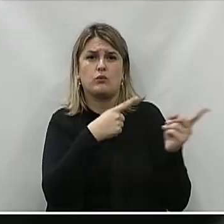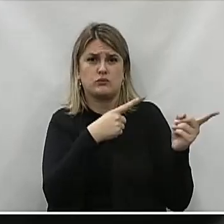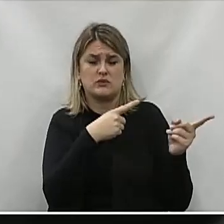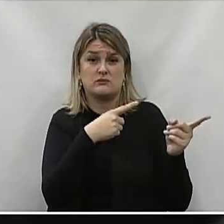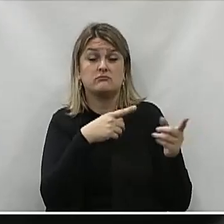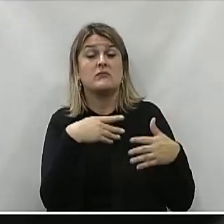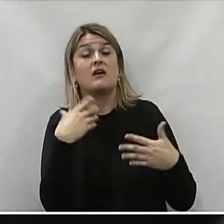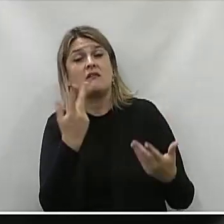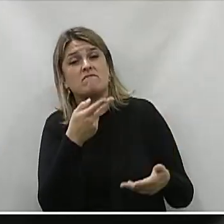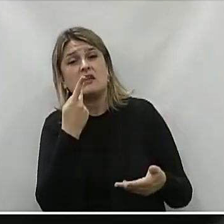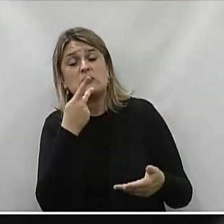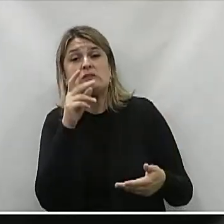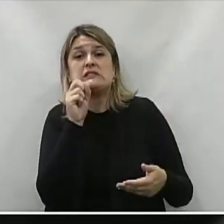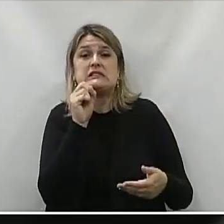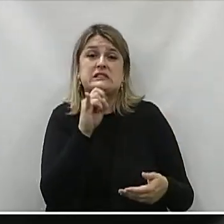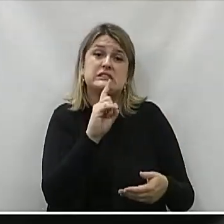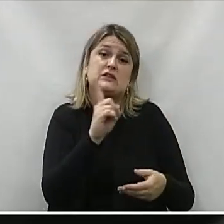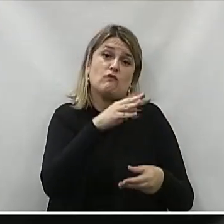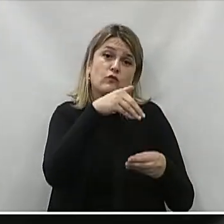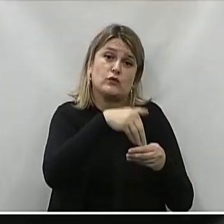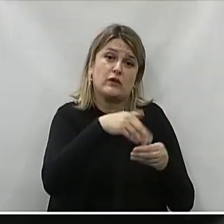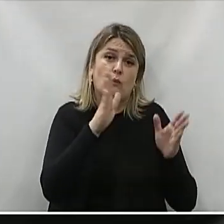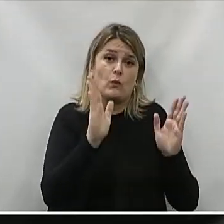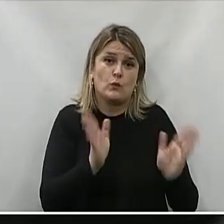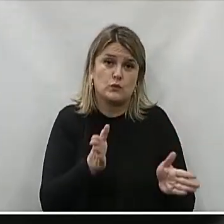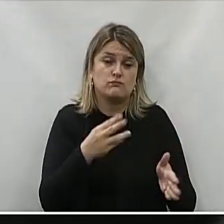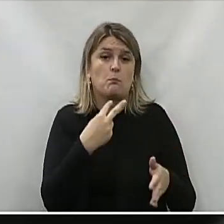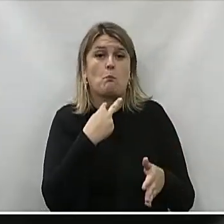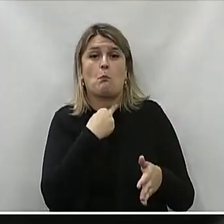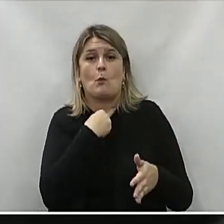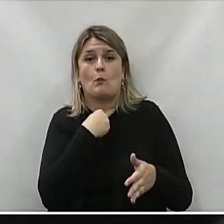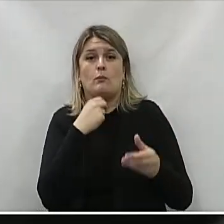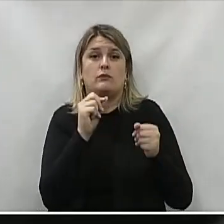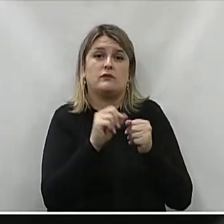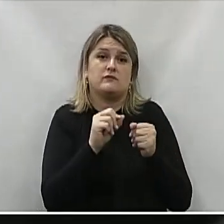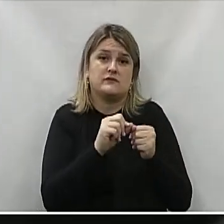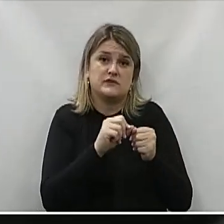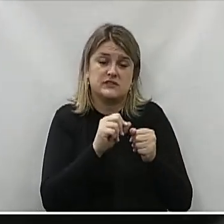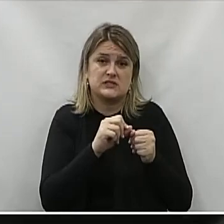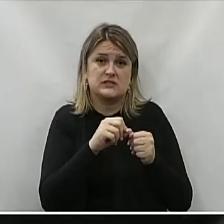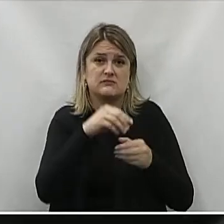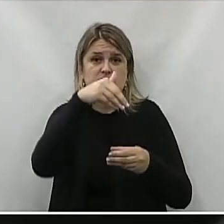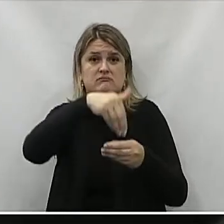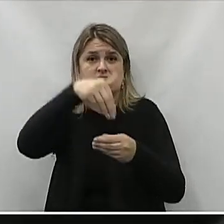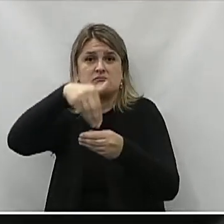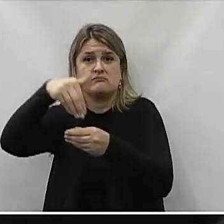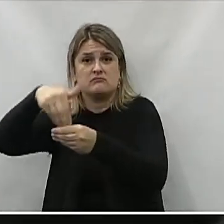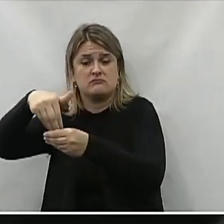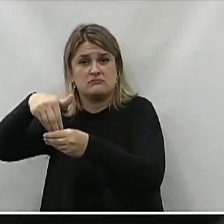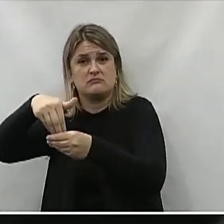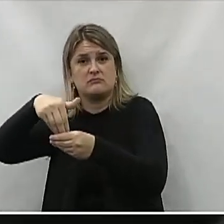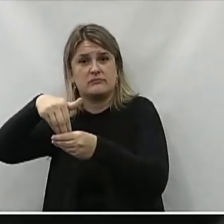De alegar Que se não Votarem Hoje Não podem fazer Eleição No